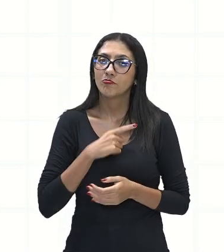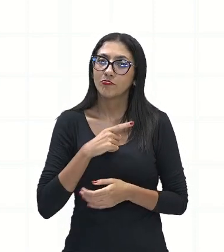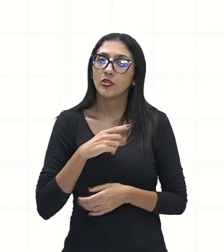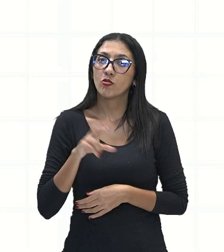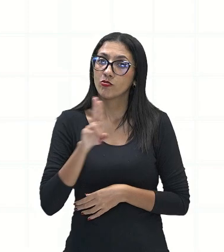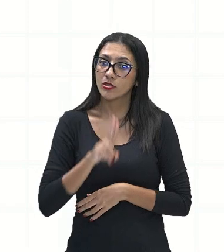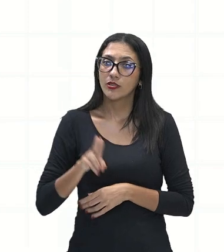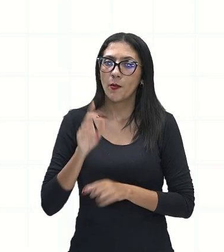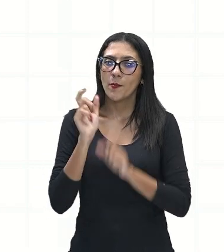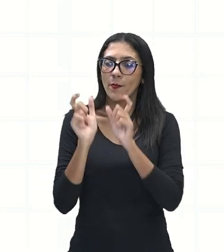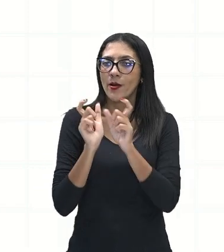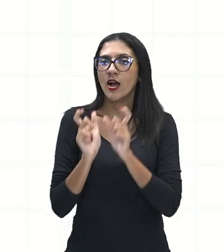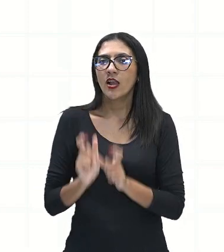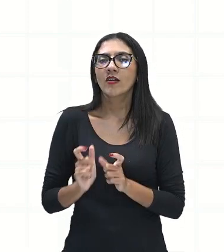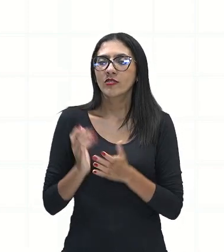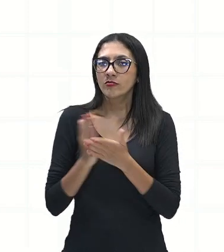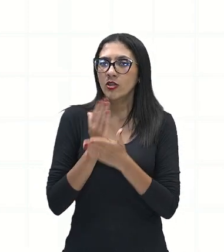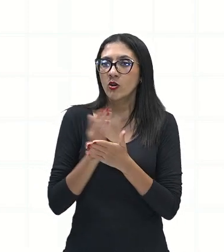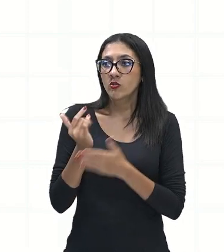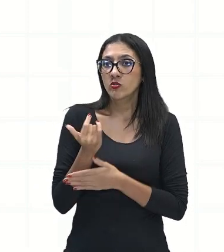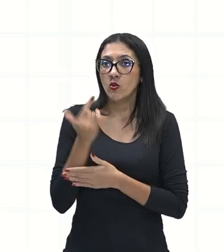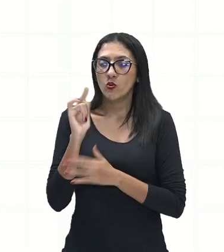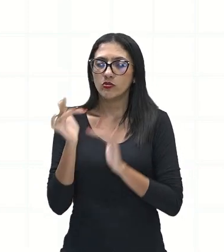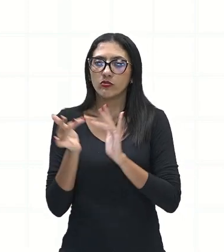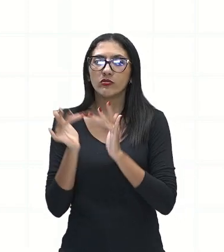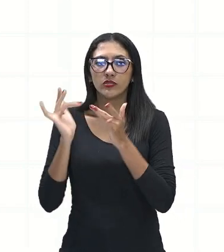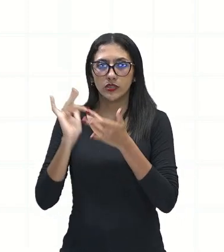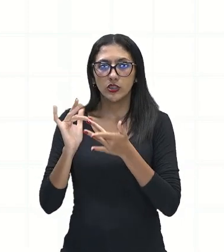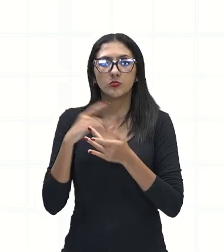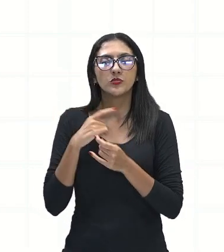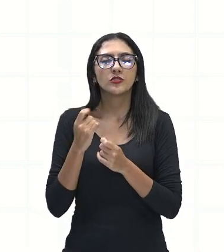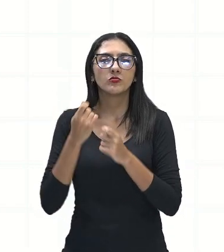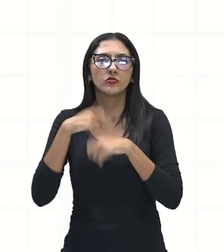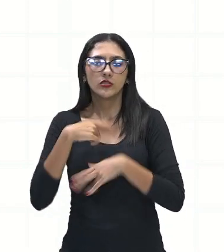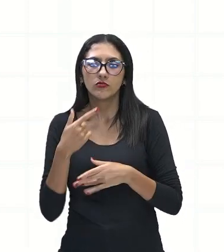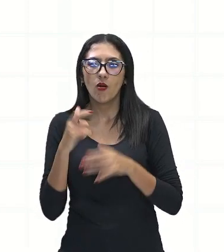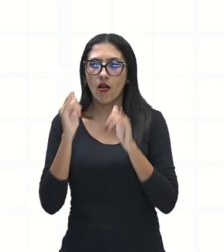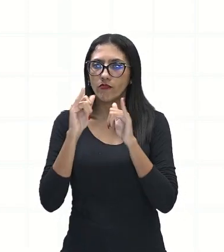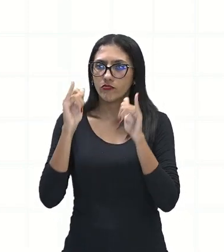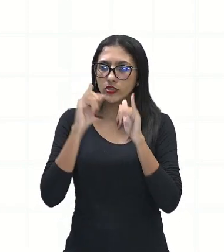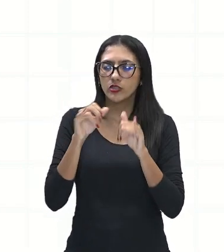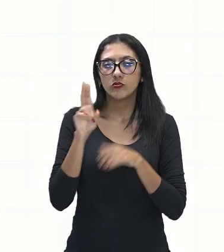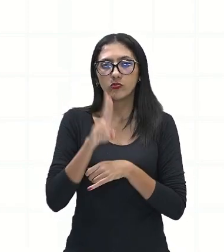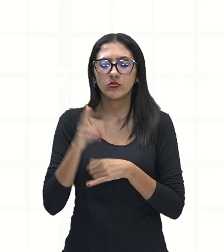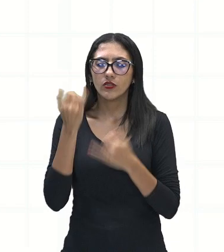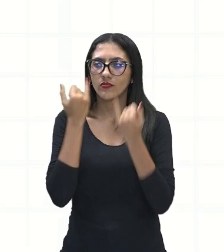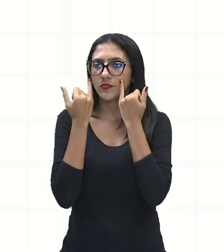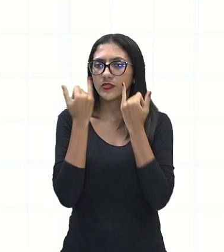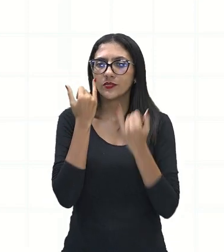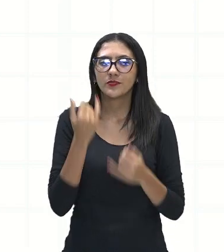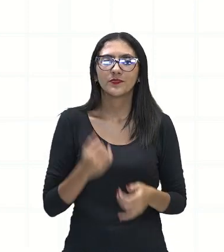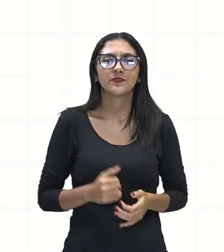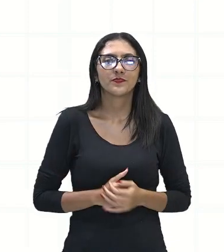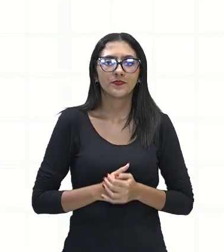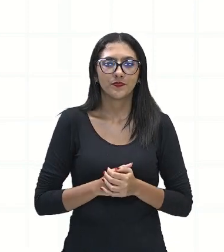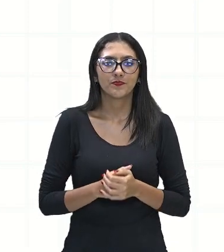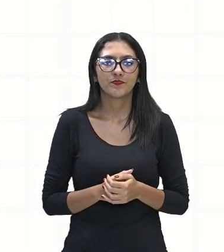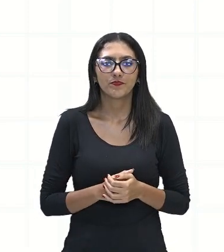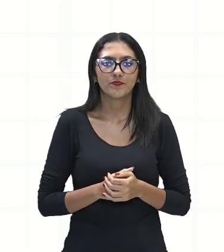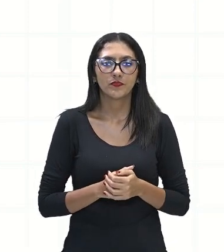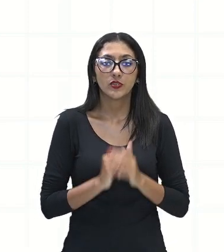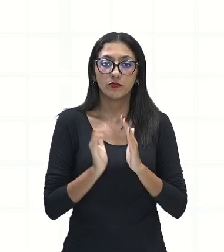palavras em determinados contextos para comunicar algo, alguma informação. E a denotação